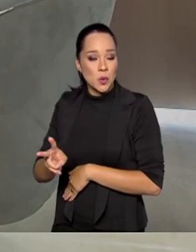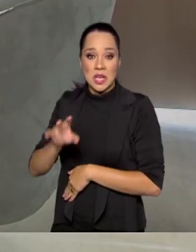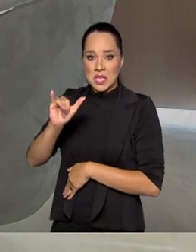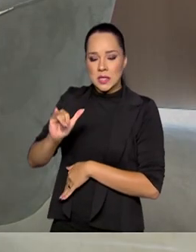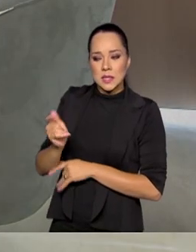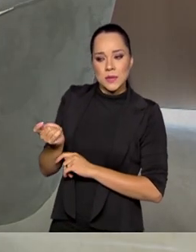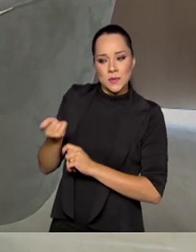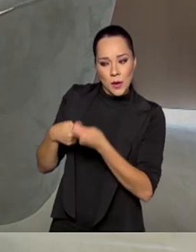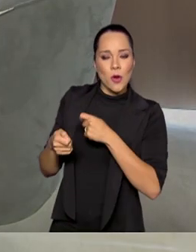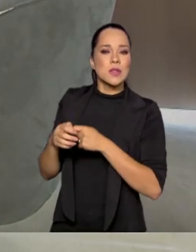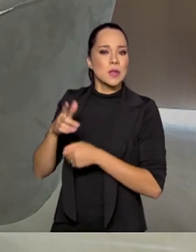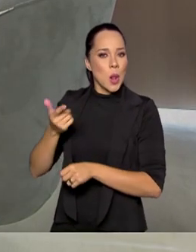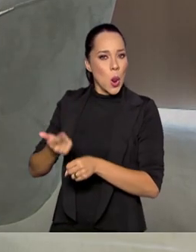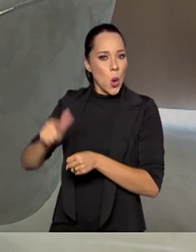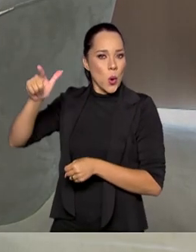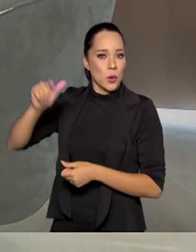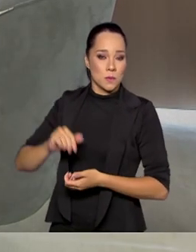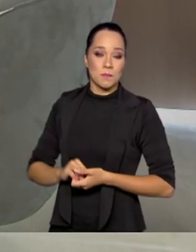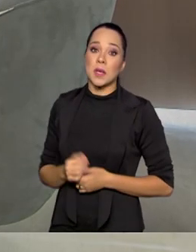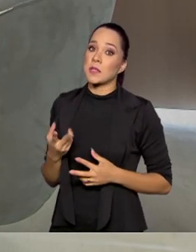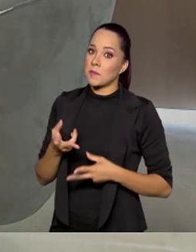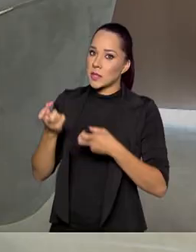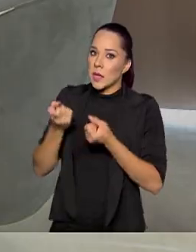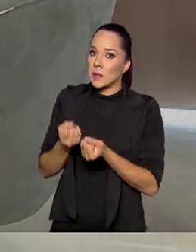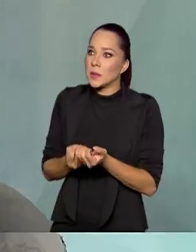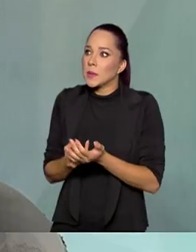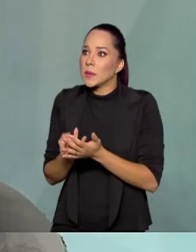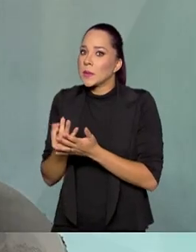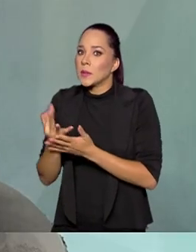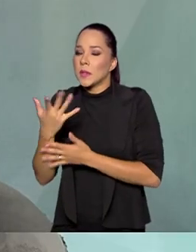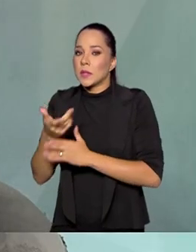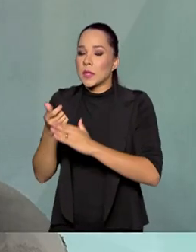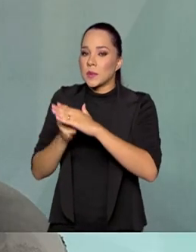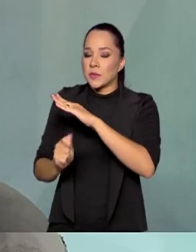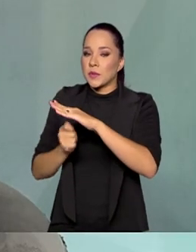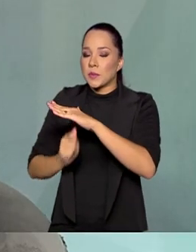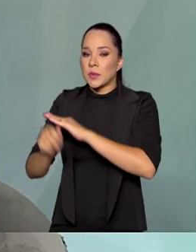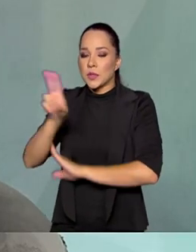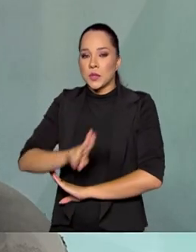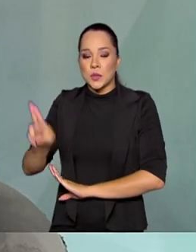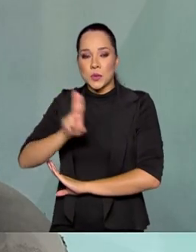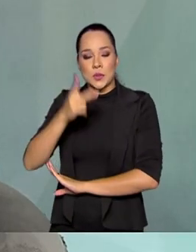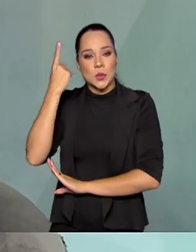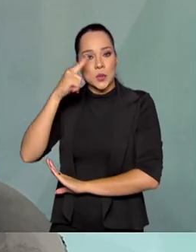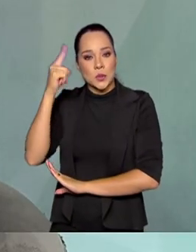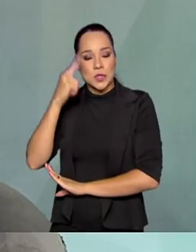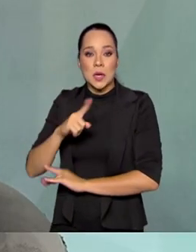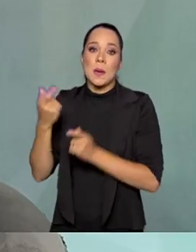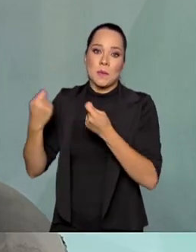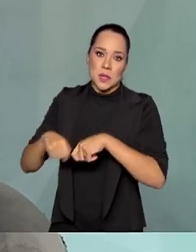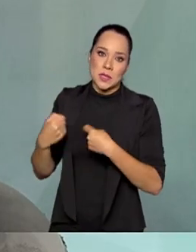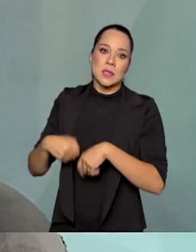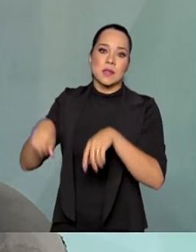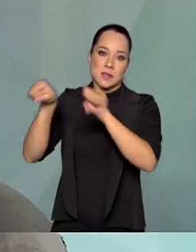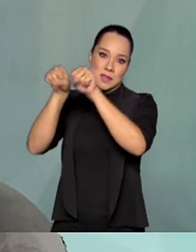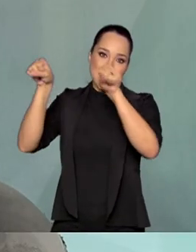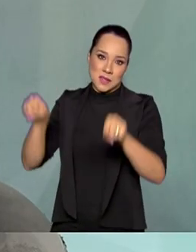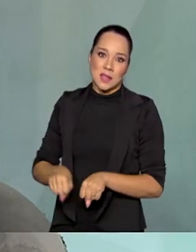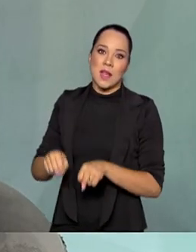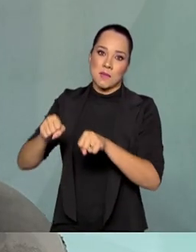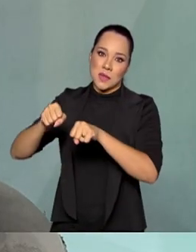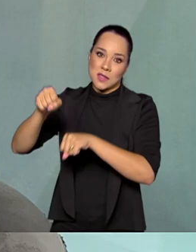for lucrativo. O que nós temos visto é que, várias das aplicações que nós utilizamos no dia a dia dependem de sistemas